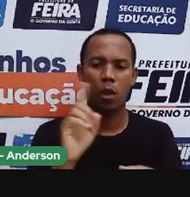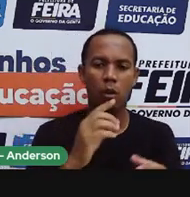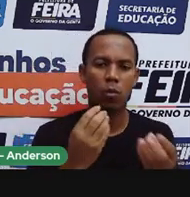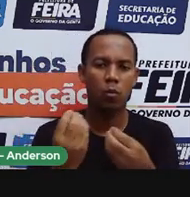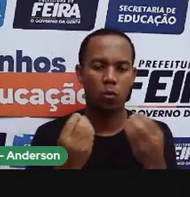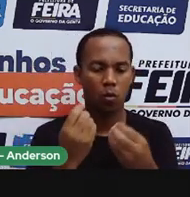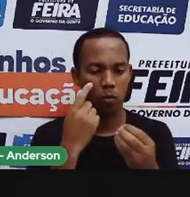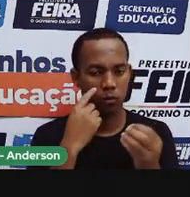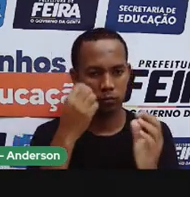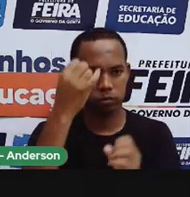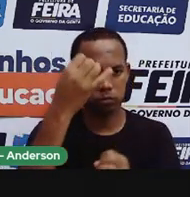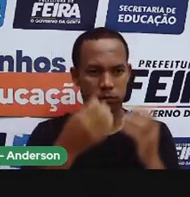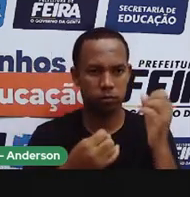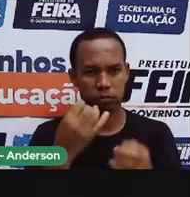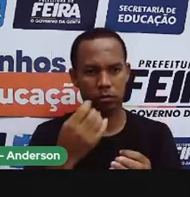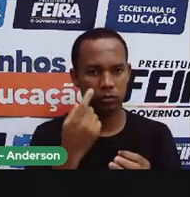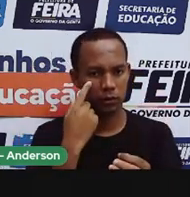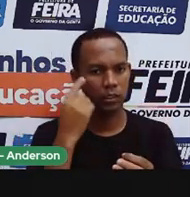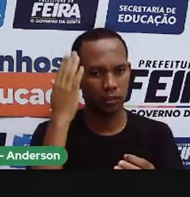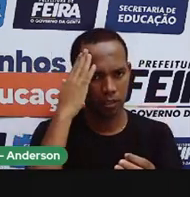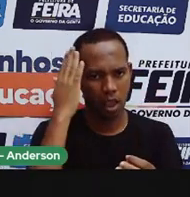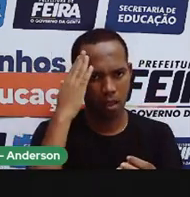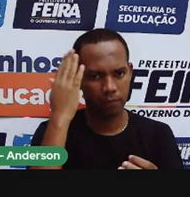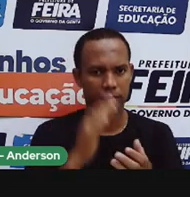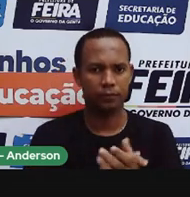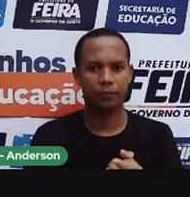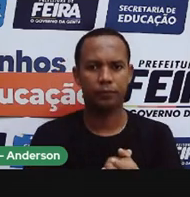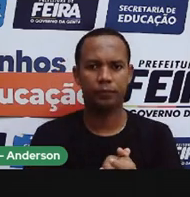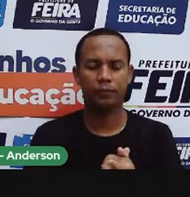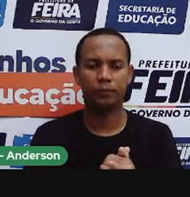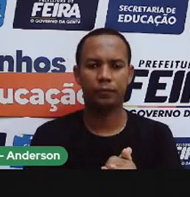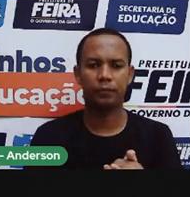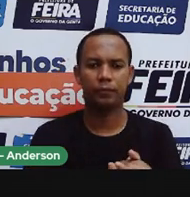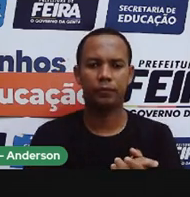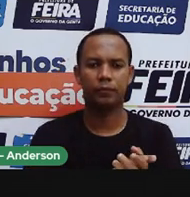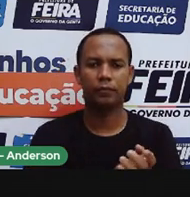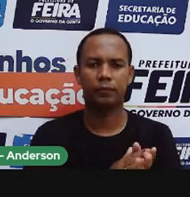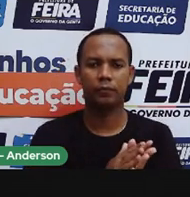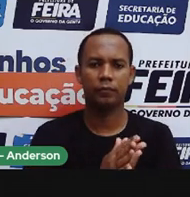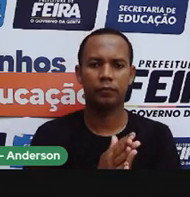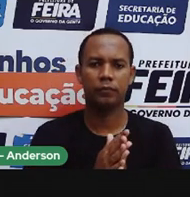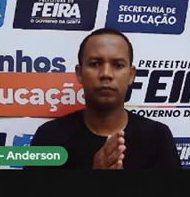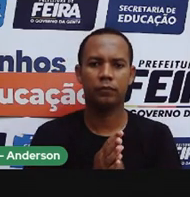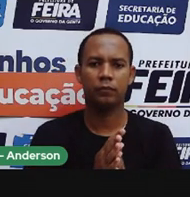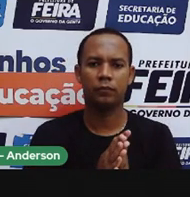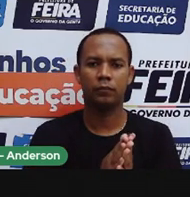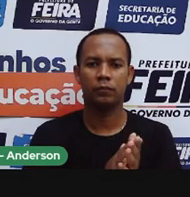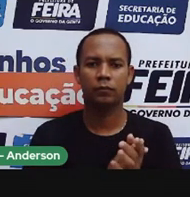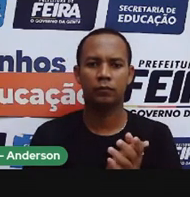Preciosos. E a gente sabe que tinha, né? Sabemos hoje que tinha sim. Bom,